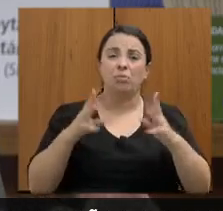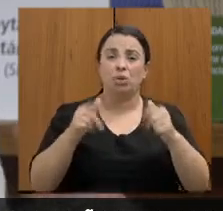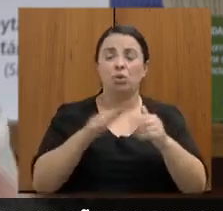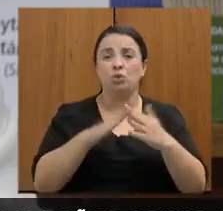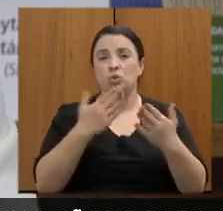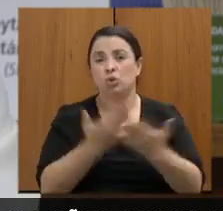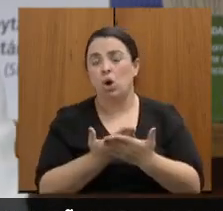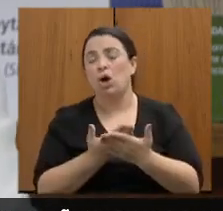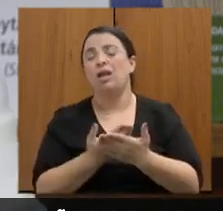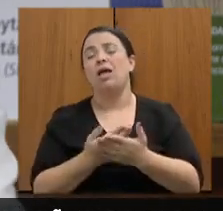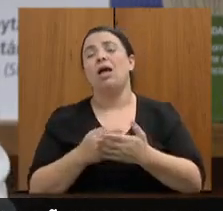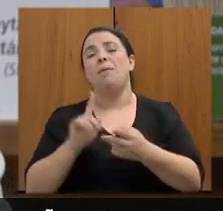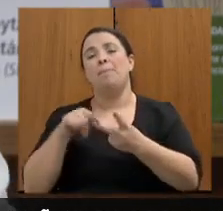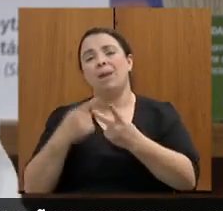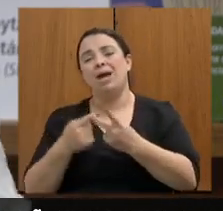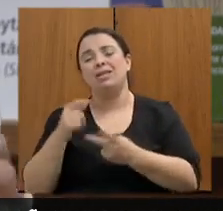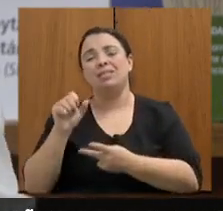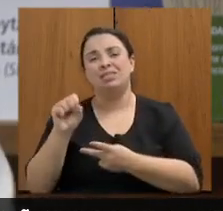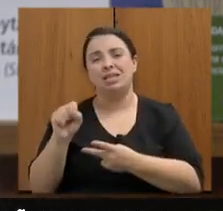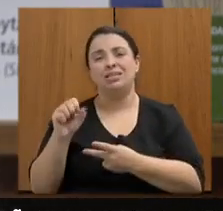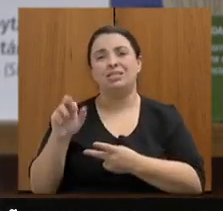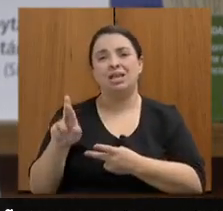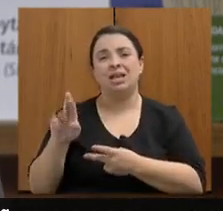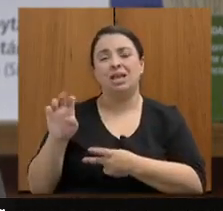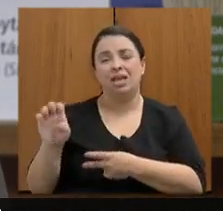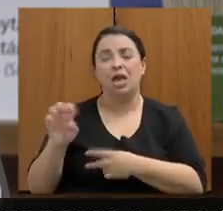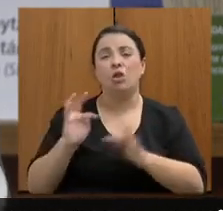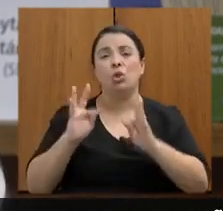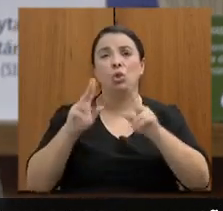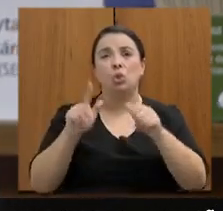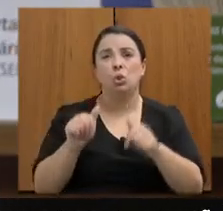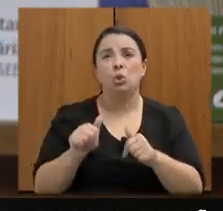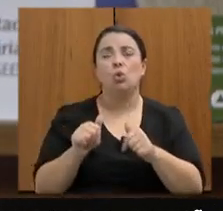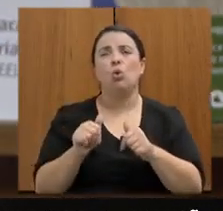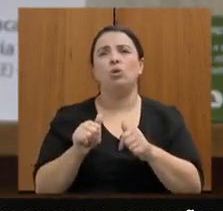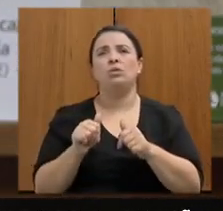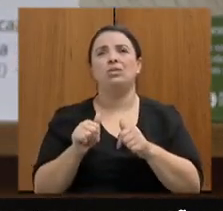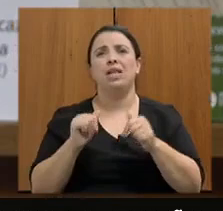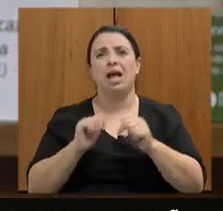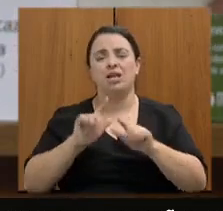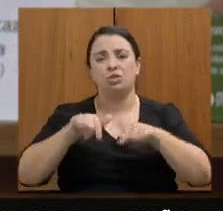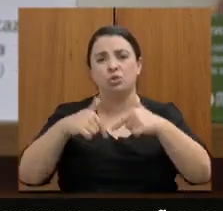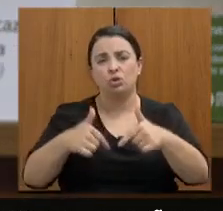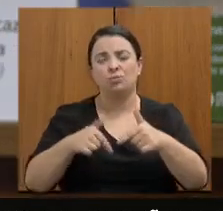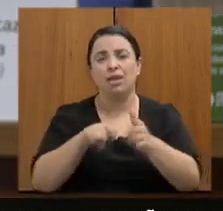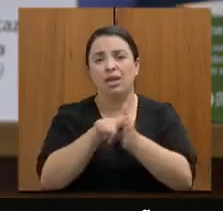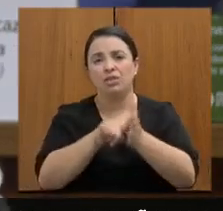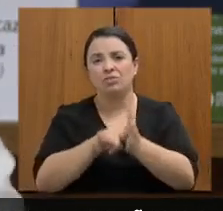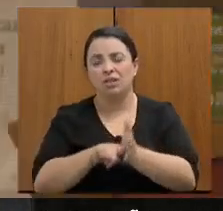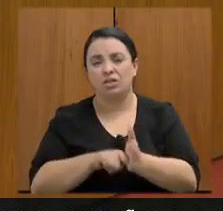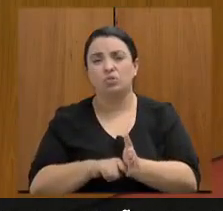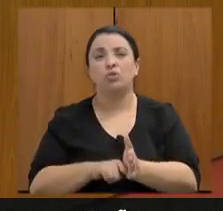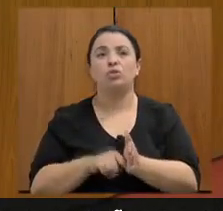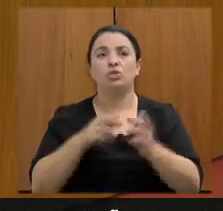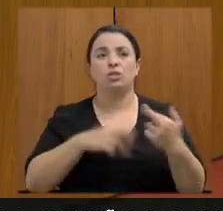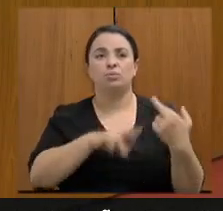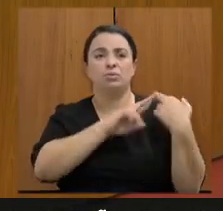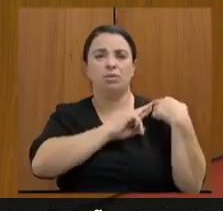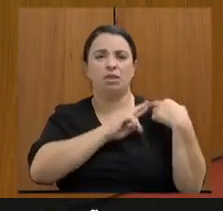superintendências os ritos para o cumprimento da investigação sobre apuração de responsabilidades Obrigada